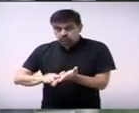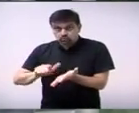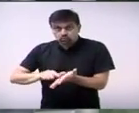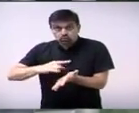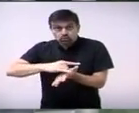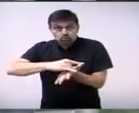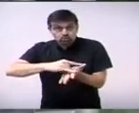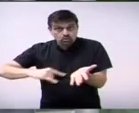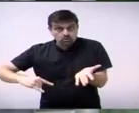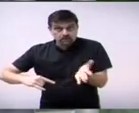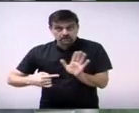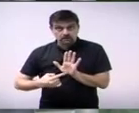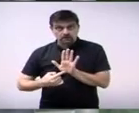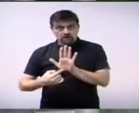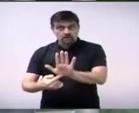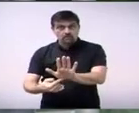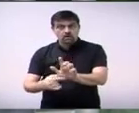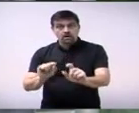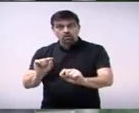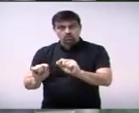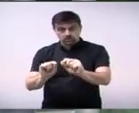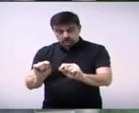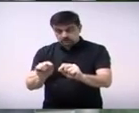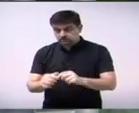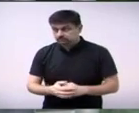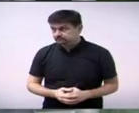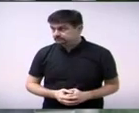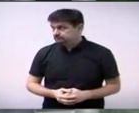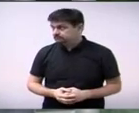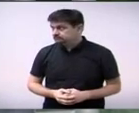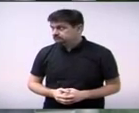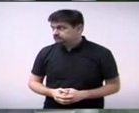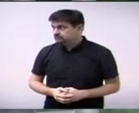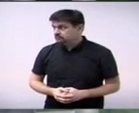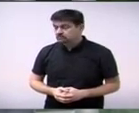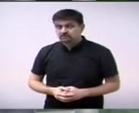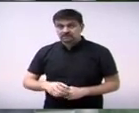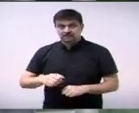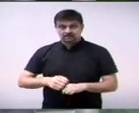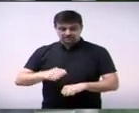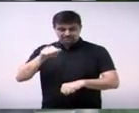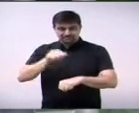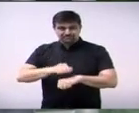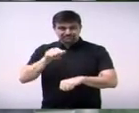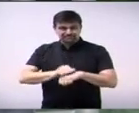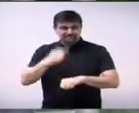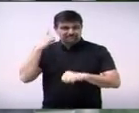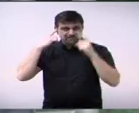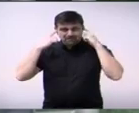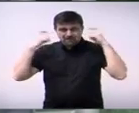a zona de amortecimento